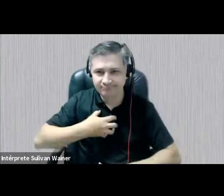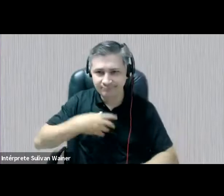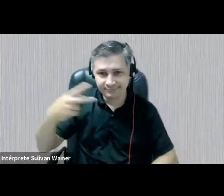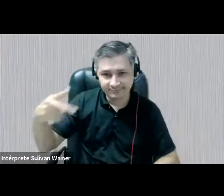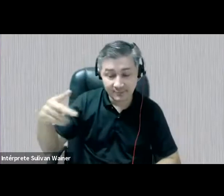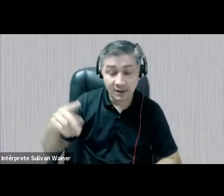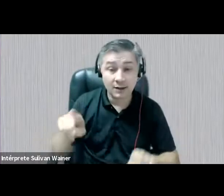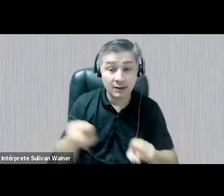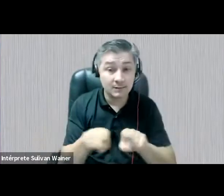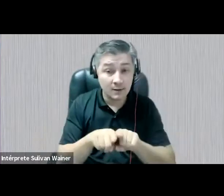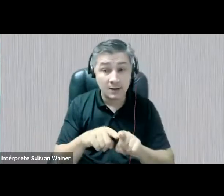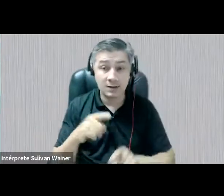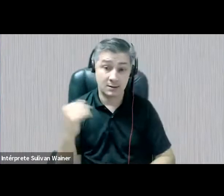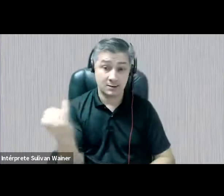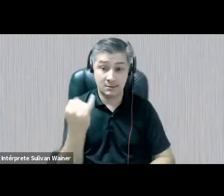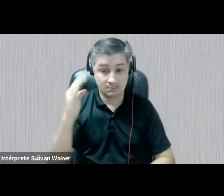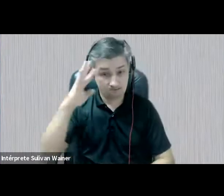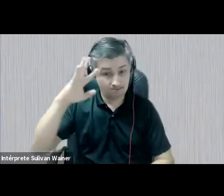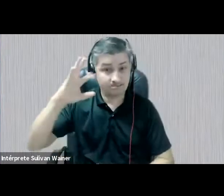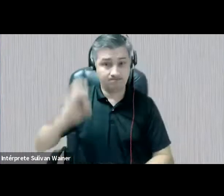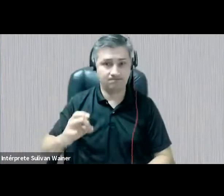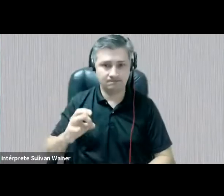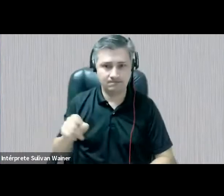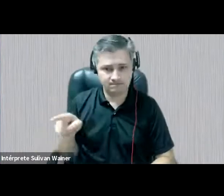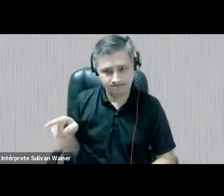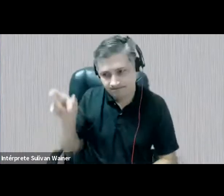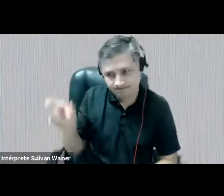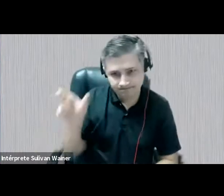compreendemos que elas são sujeitos,